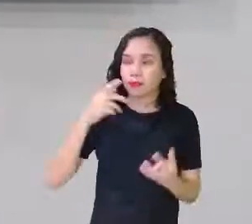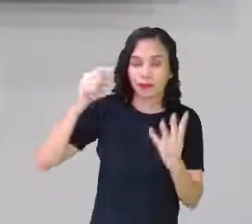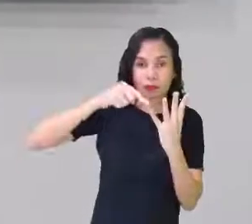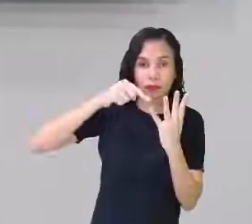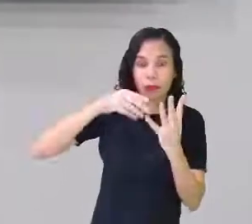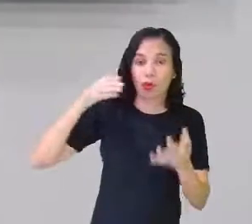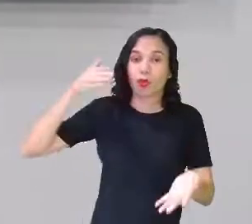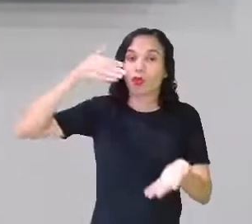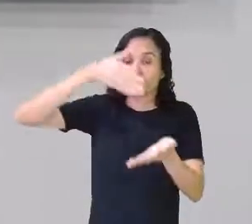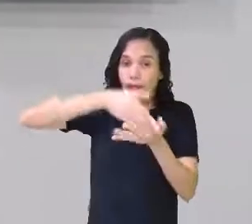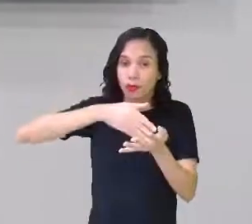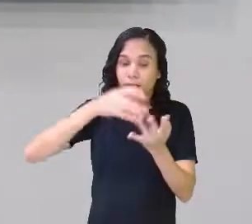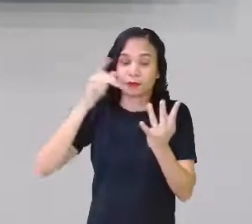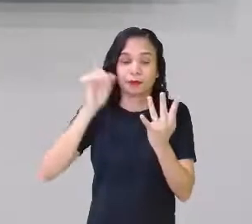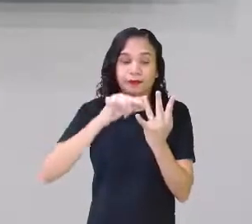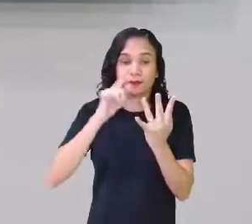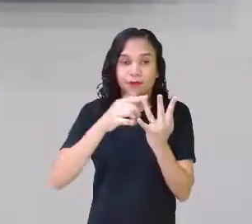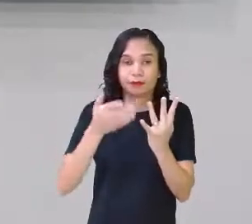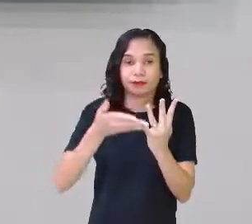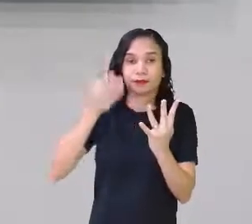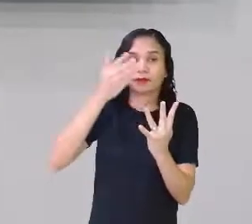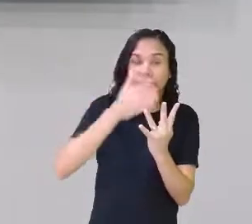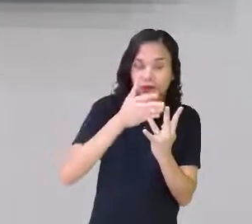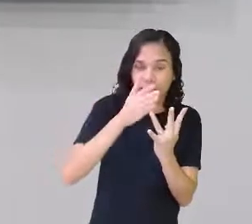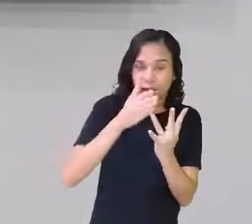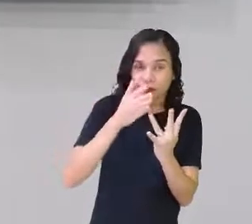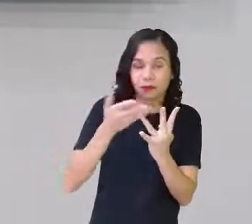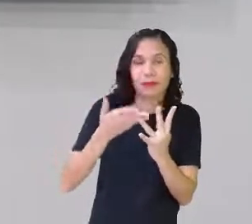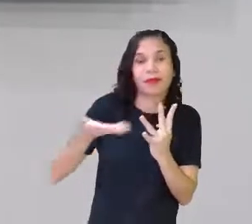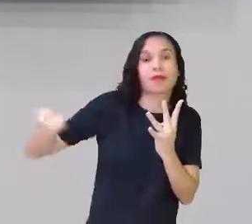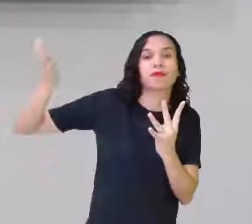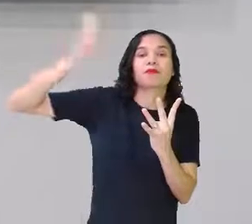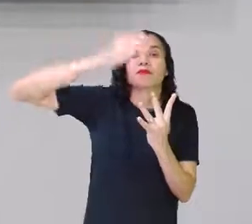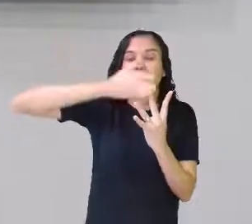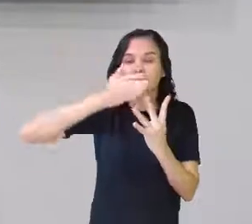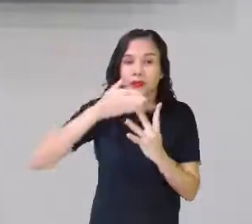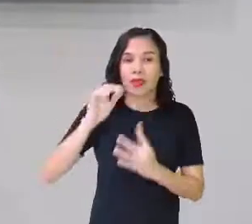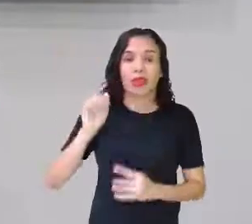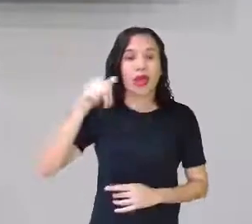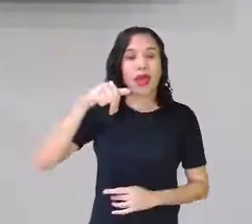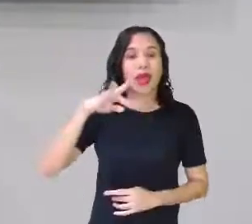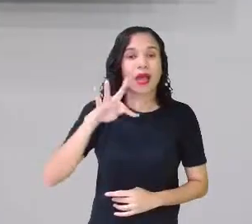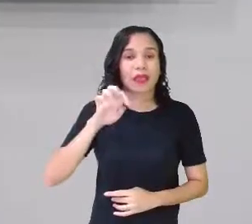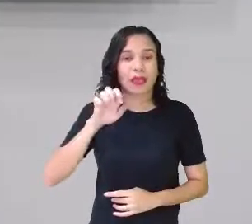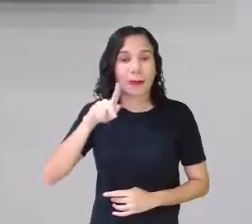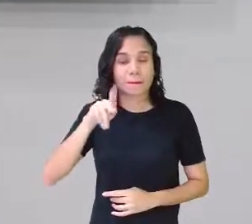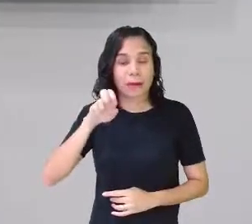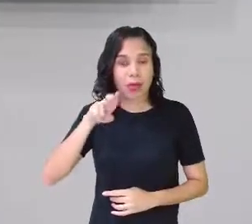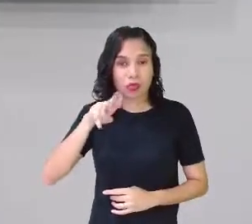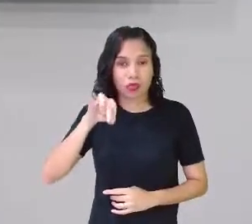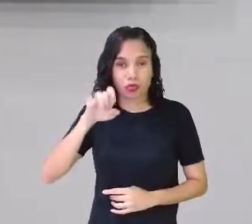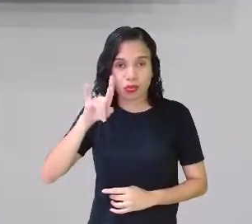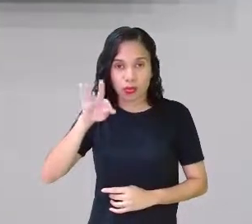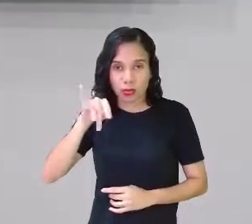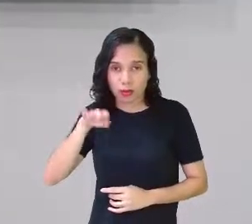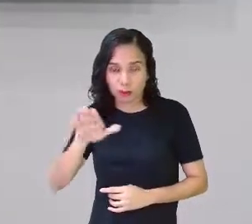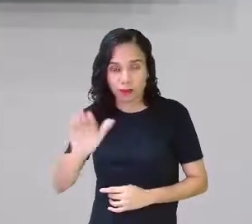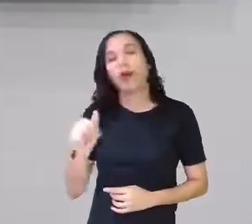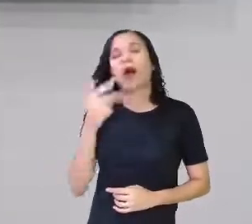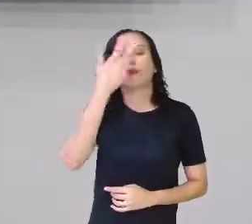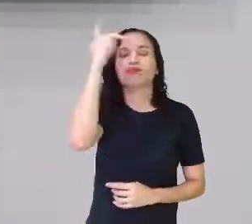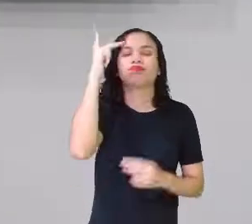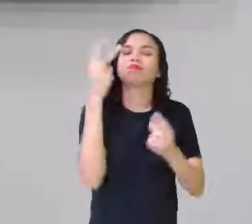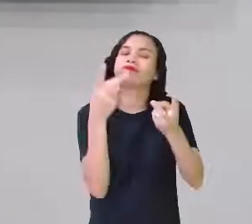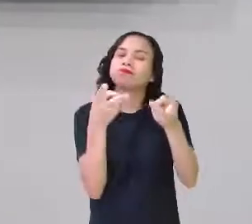Última sílaba, penúltima, antepenúltima. Você identificando isso, já é